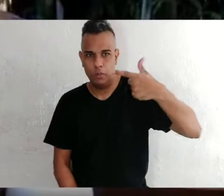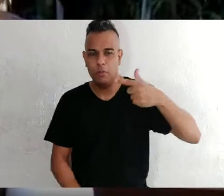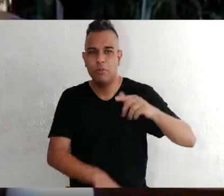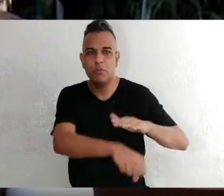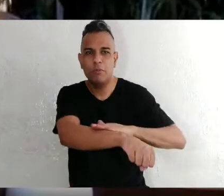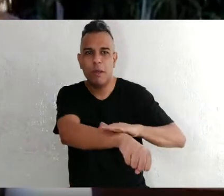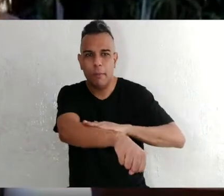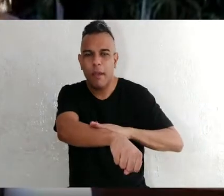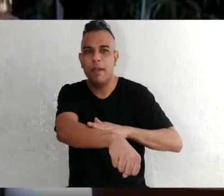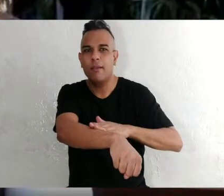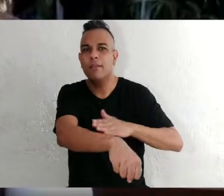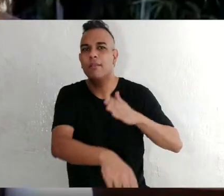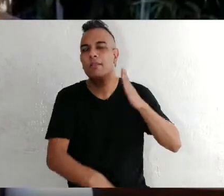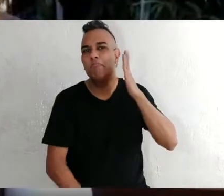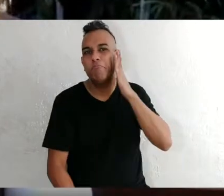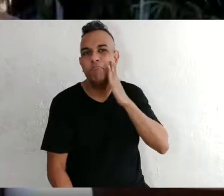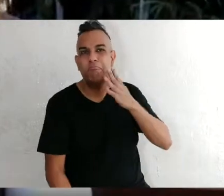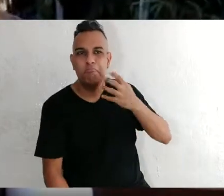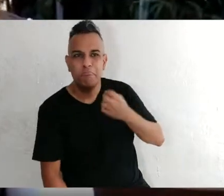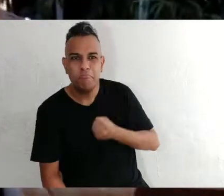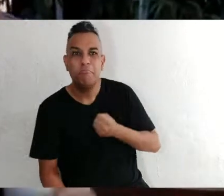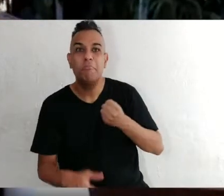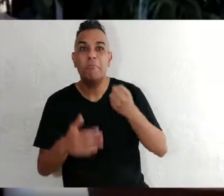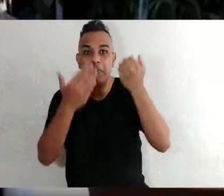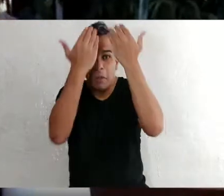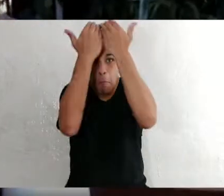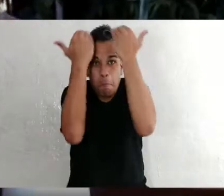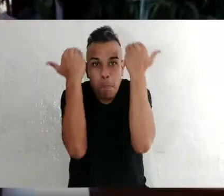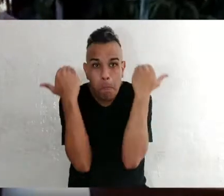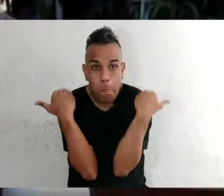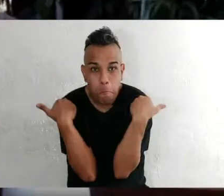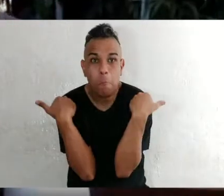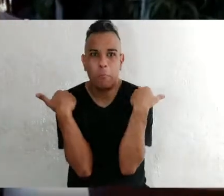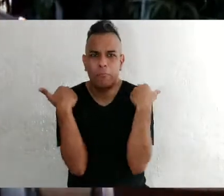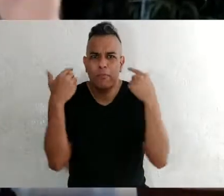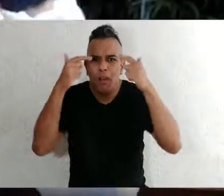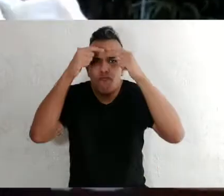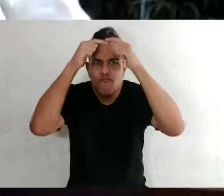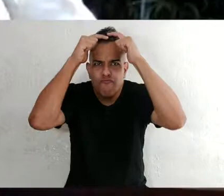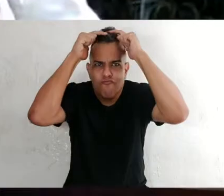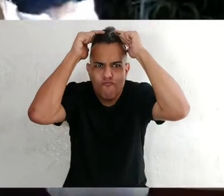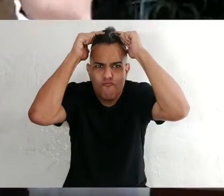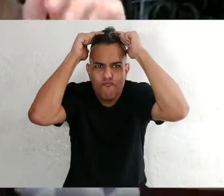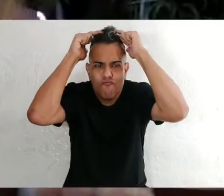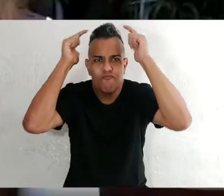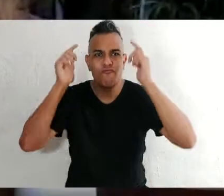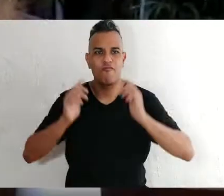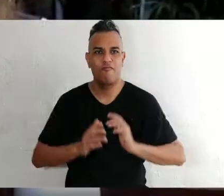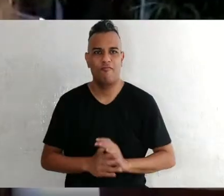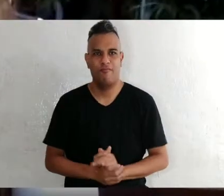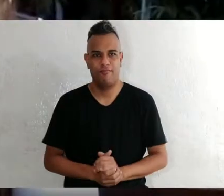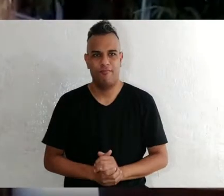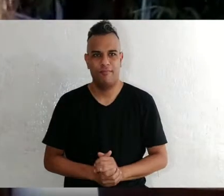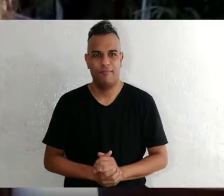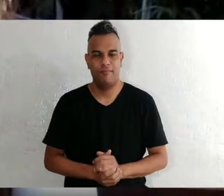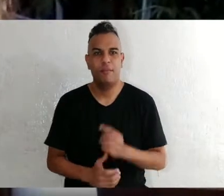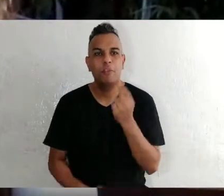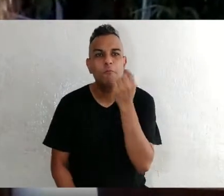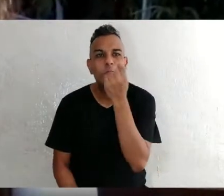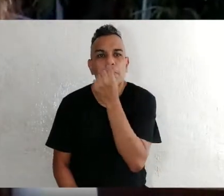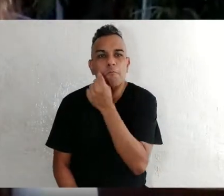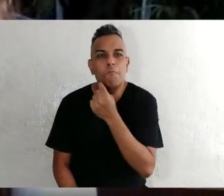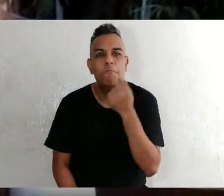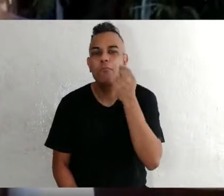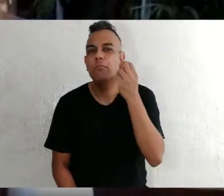de pele branca, cabelos lisos, castanhos, abaixo da altura do ombro. Hoje eles estão um pouquinho presos na parte da